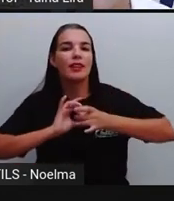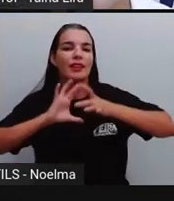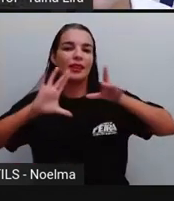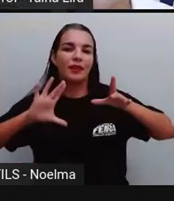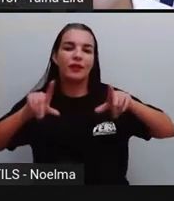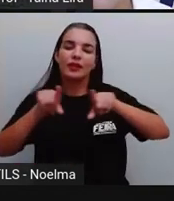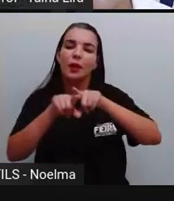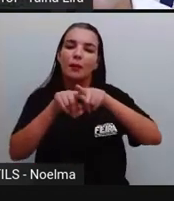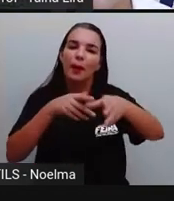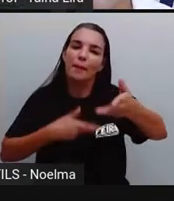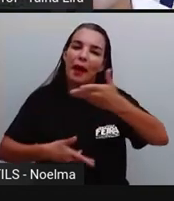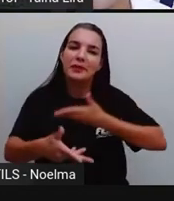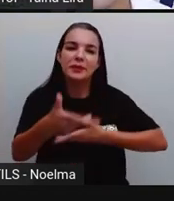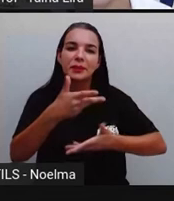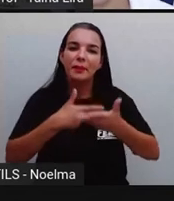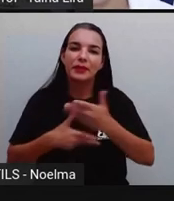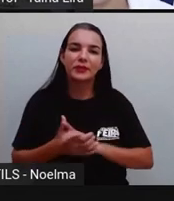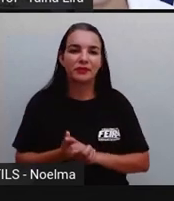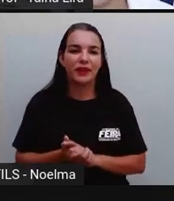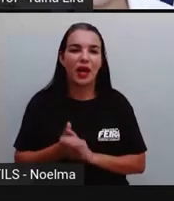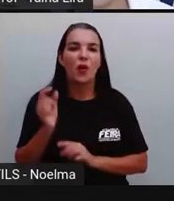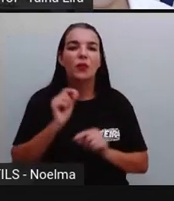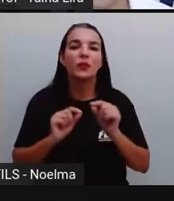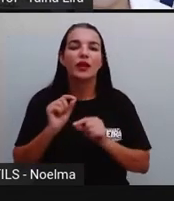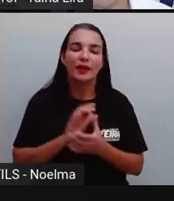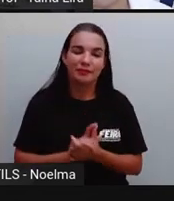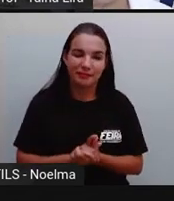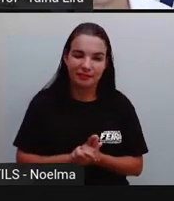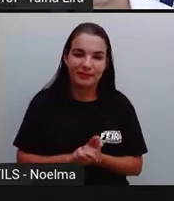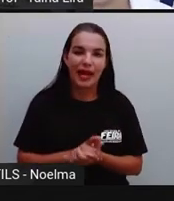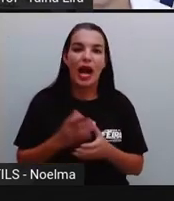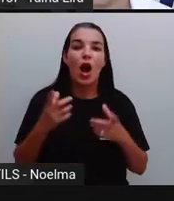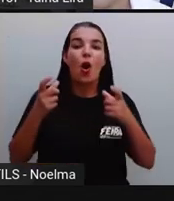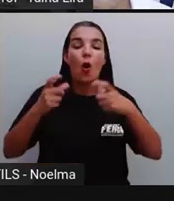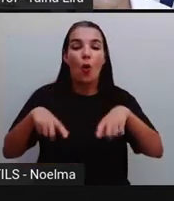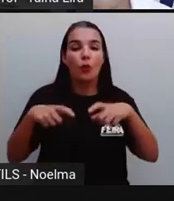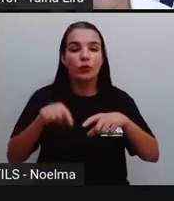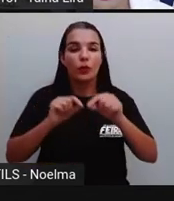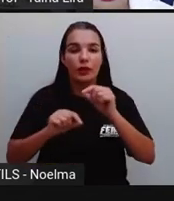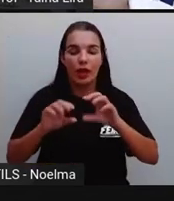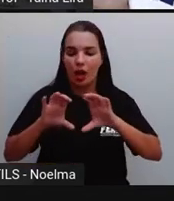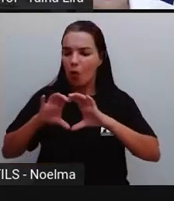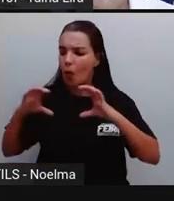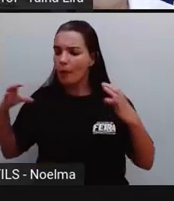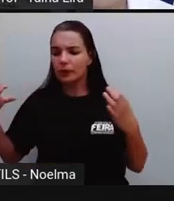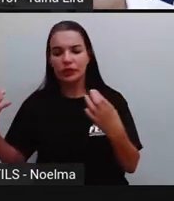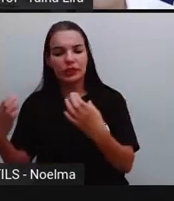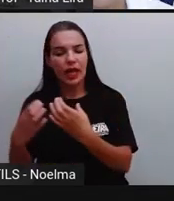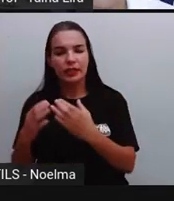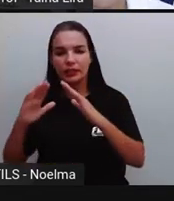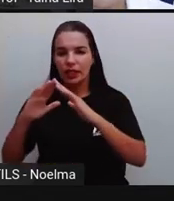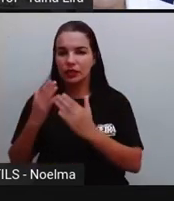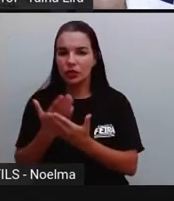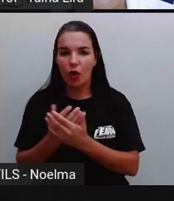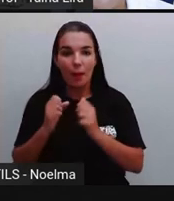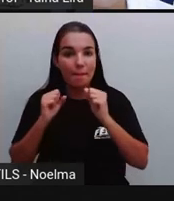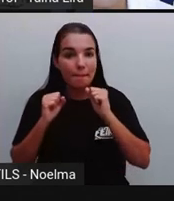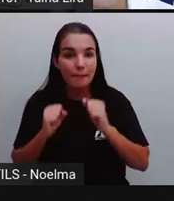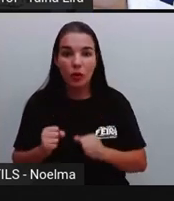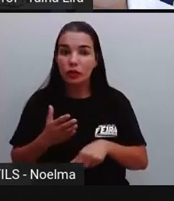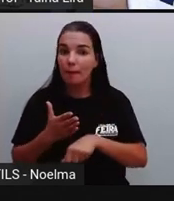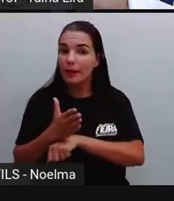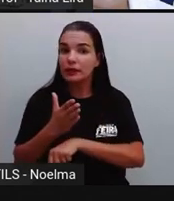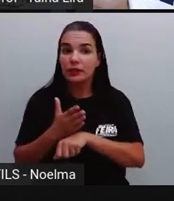Participativa. E o que é isso, pró? É aquela gestão onde toda a comunidade escolar Pode participar